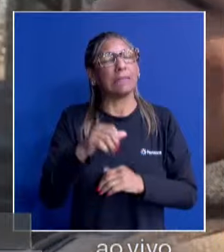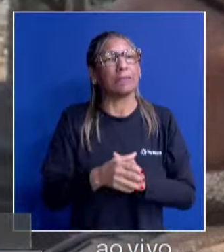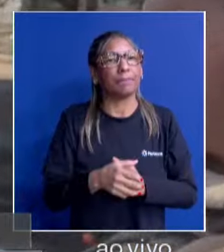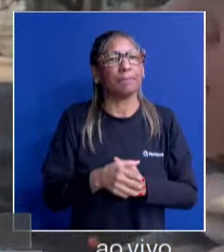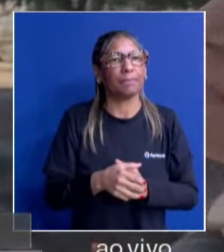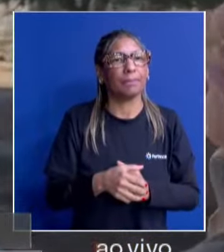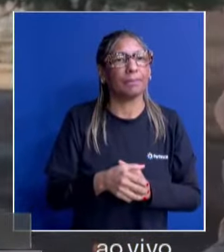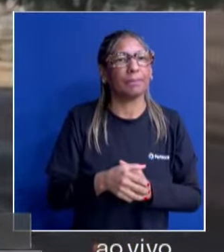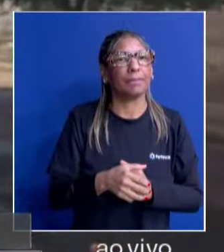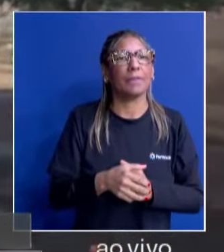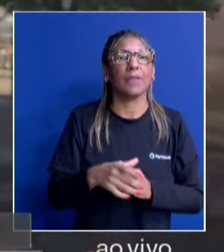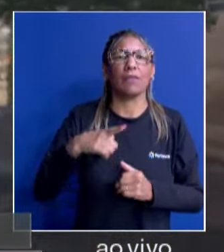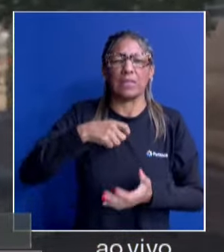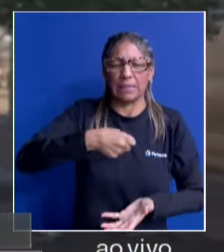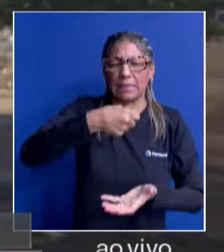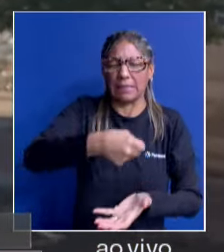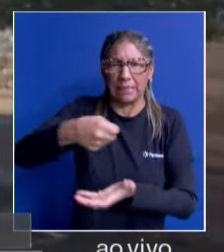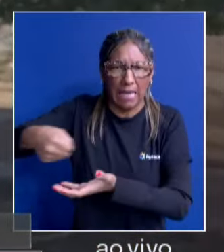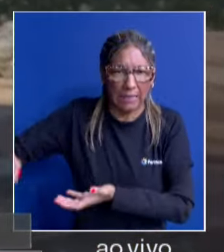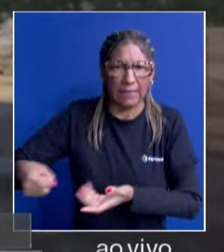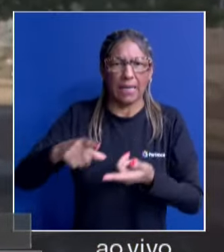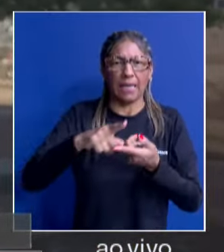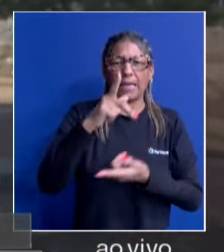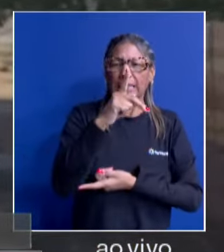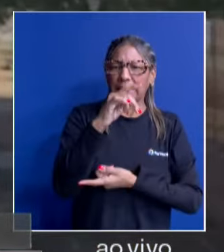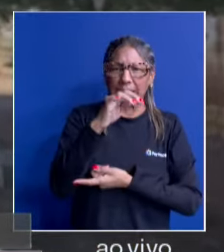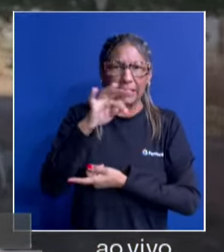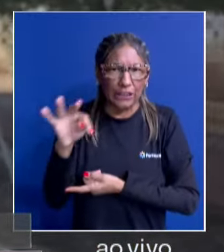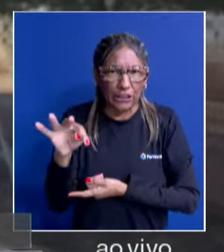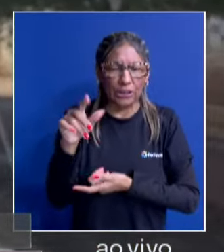botei 20 setas básicas com 20 kits de limpeza,